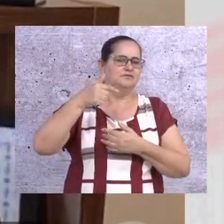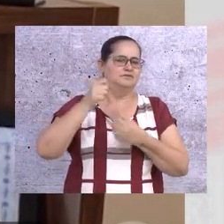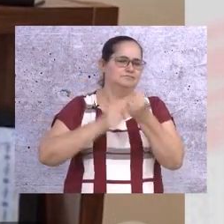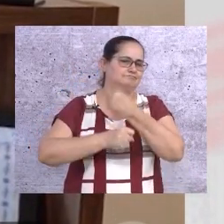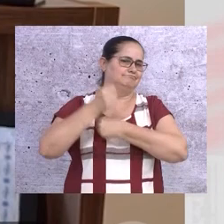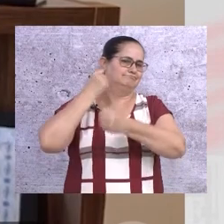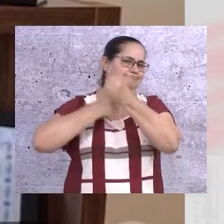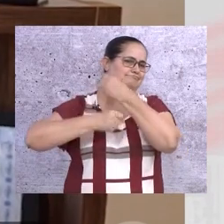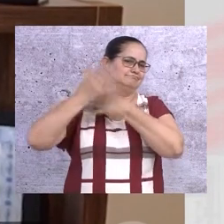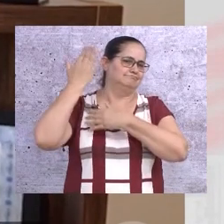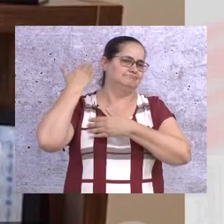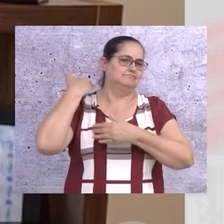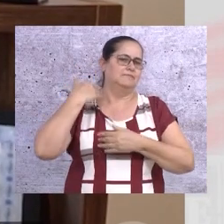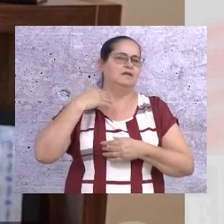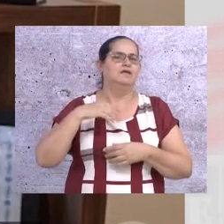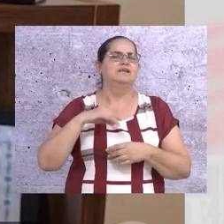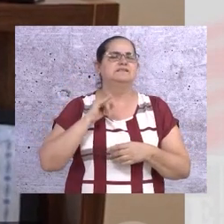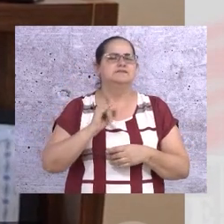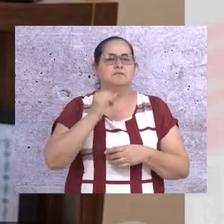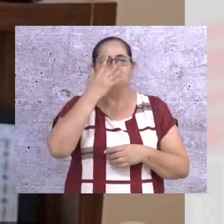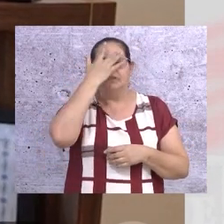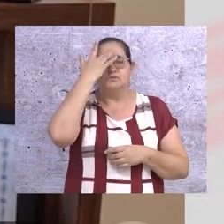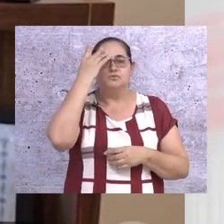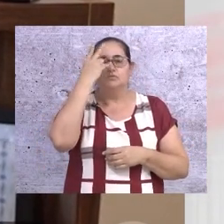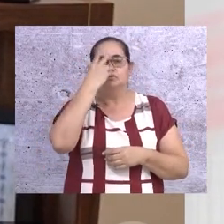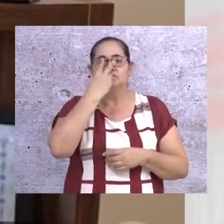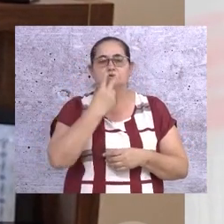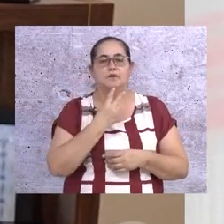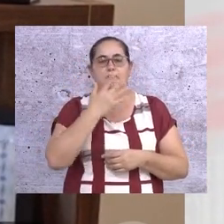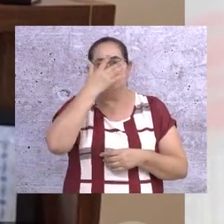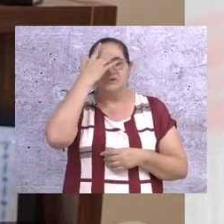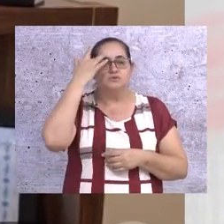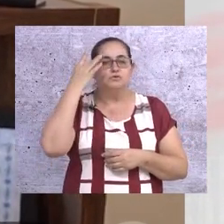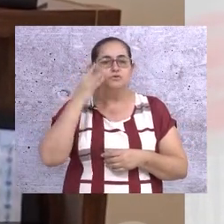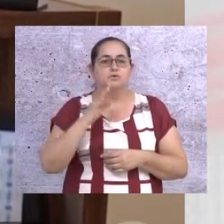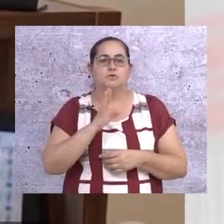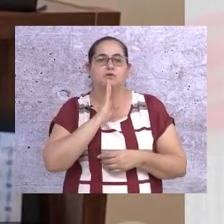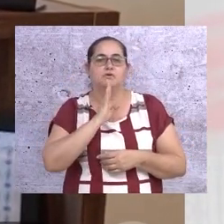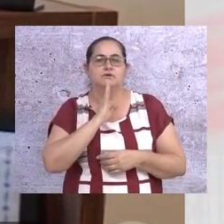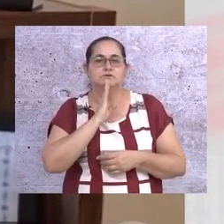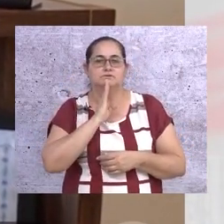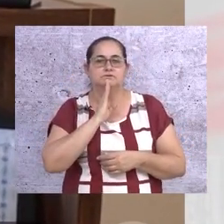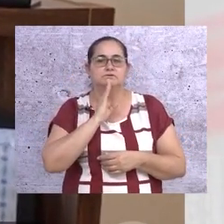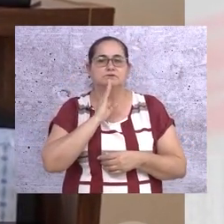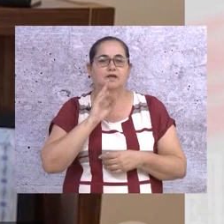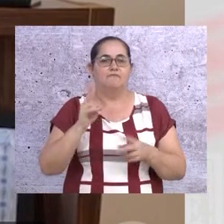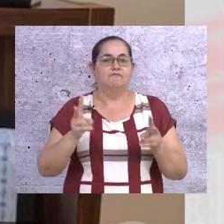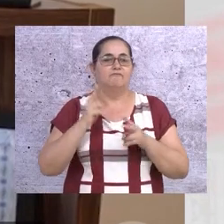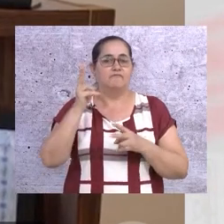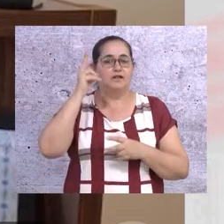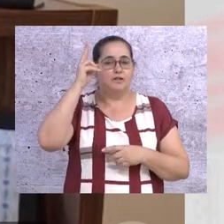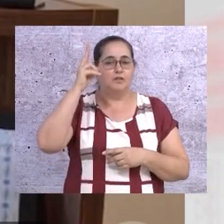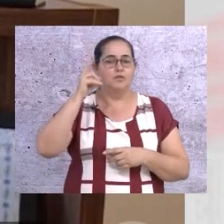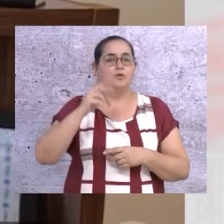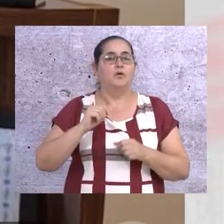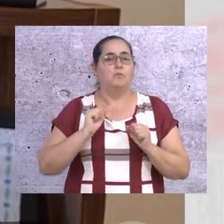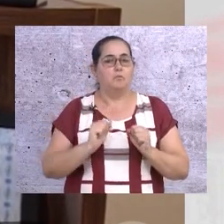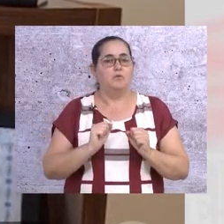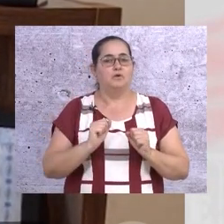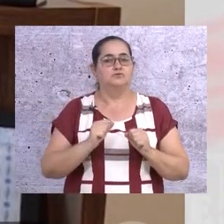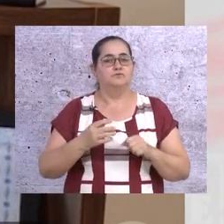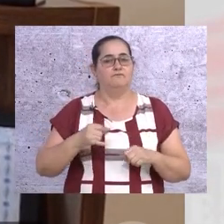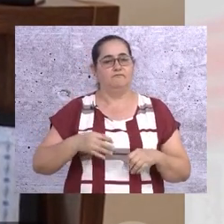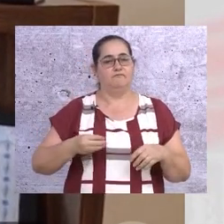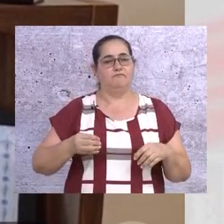na medida em que o deficiente visual for reconhecido e valorizado, ele pode realizar coisas maravilhosas.